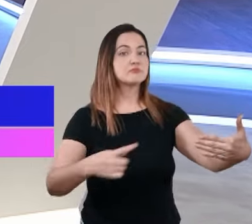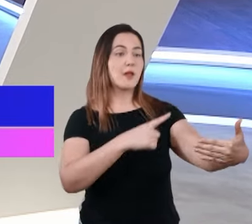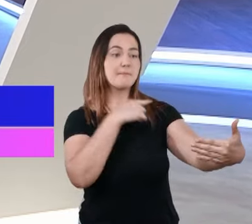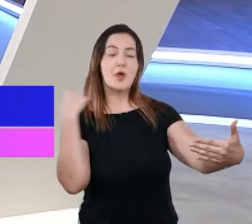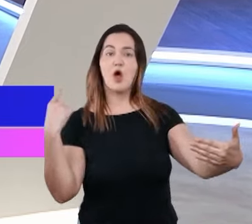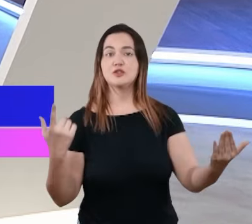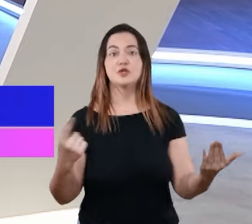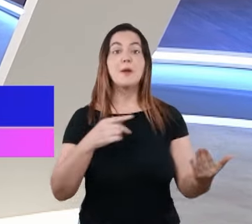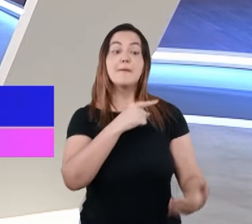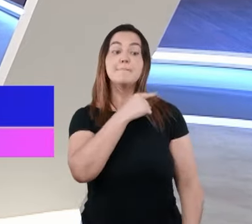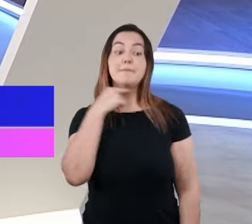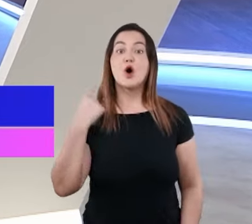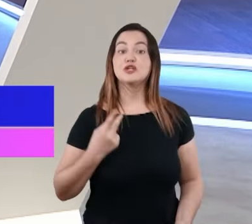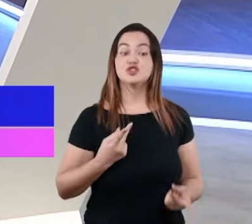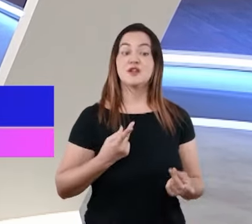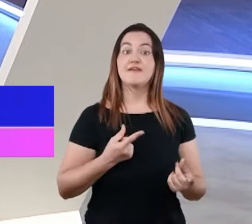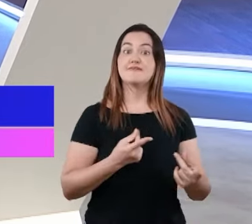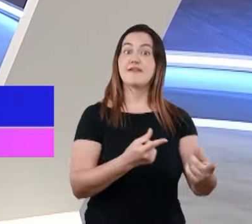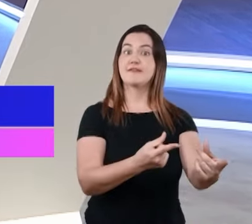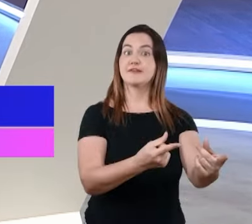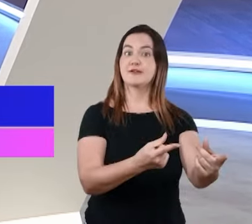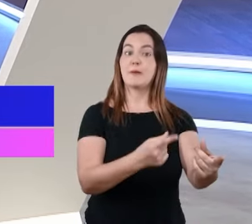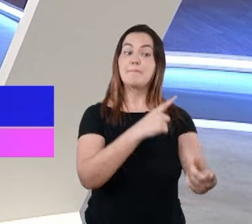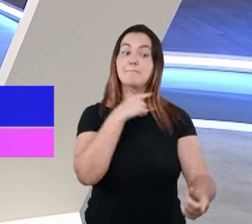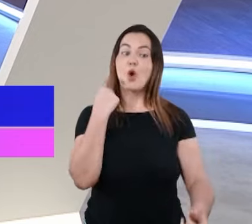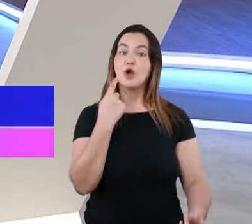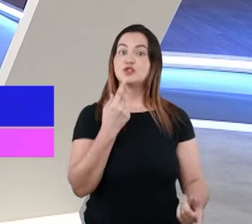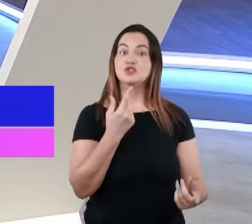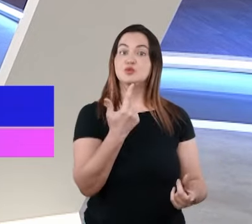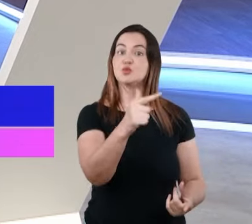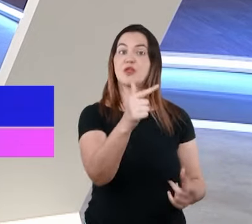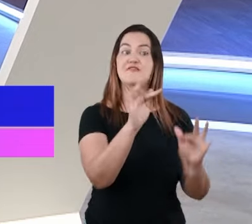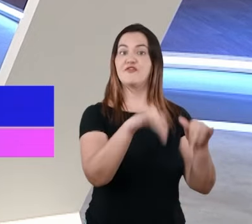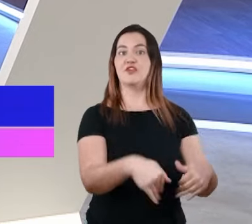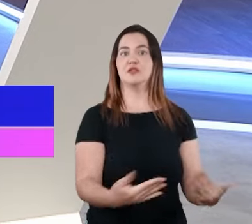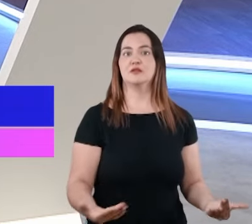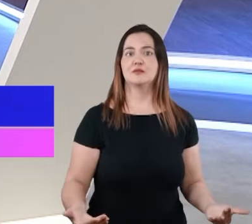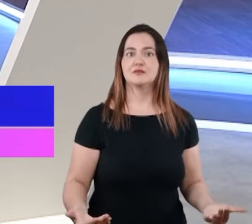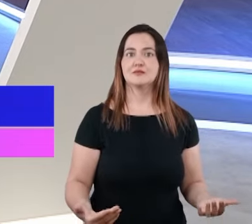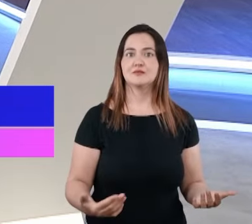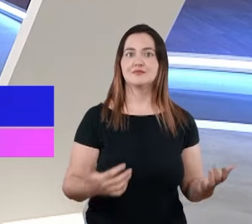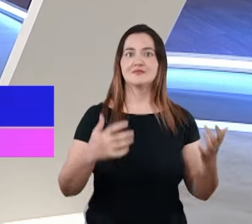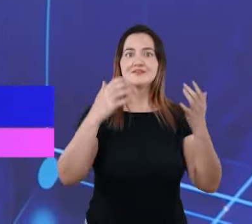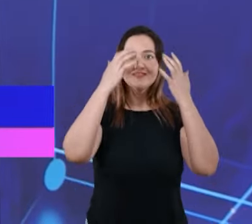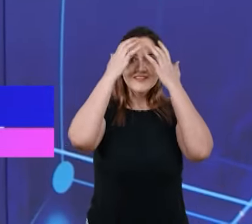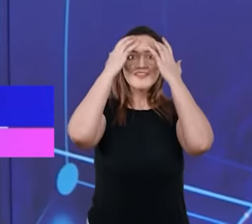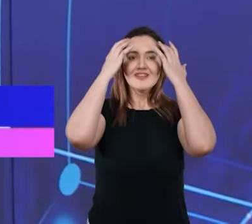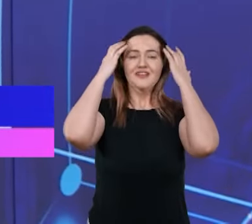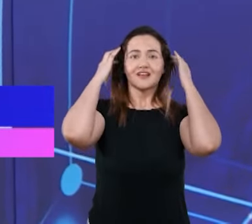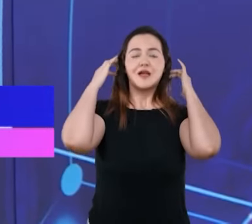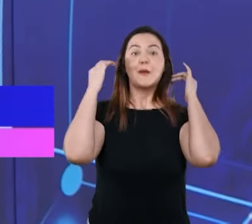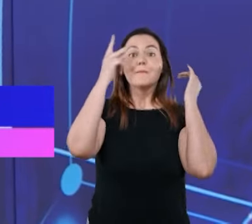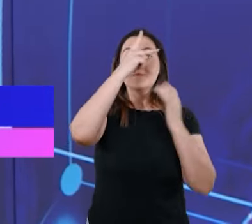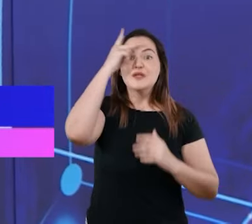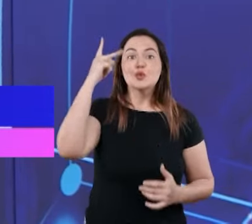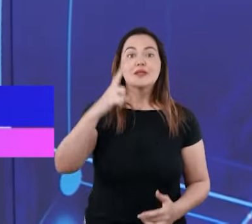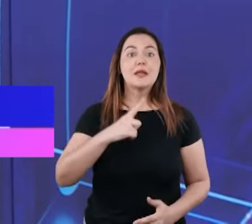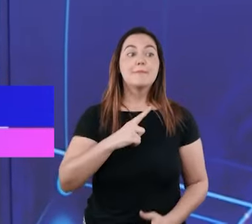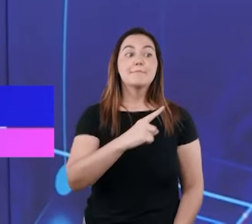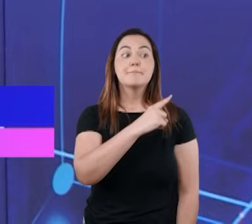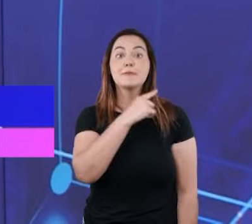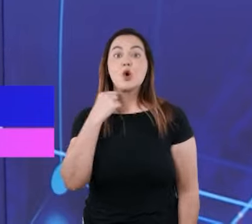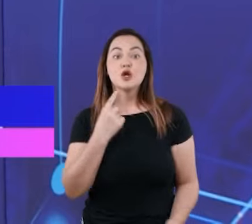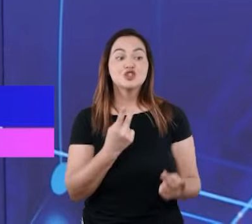Como diz a própria palavra, eterna, significa uma morte sem fim. Quem passa pela morte